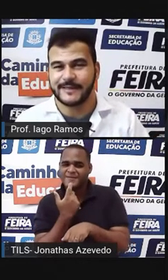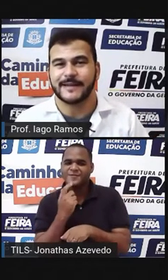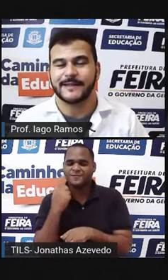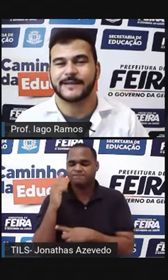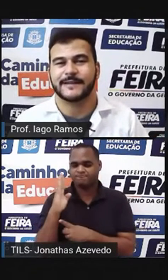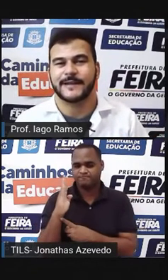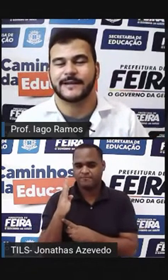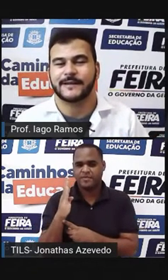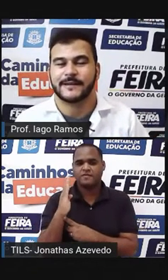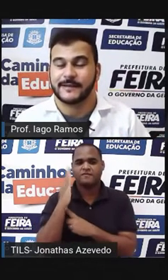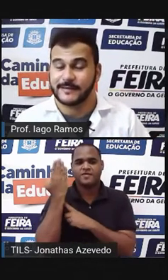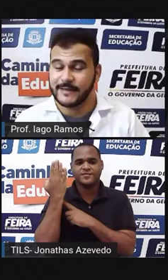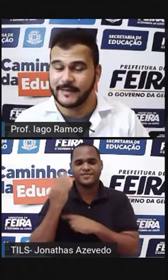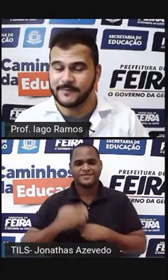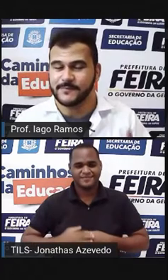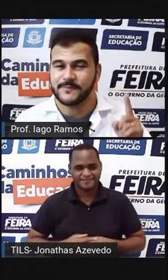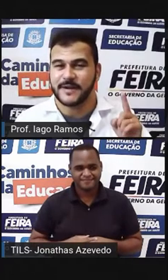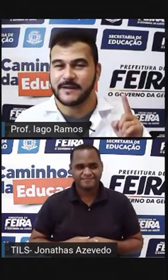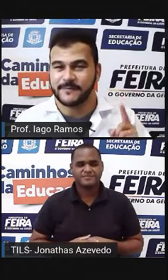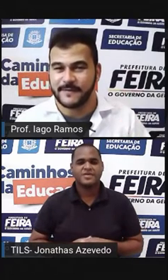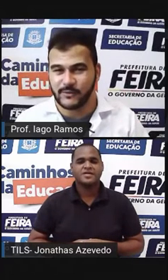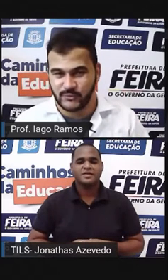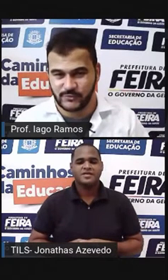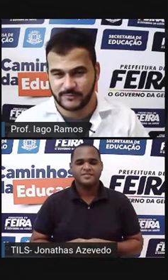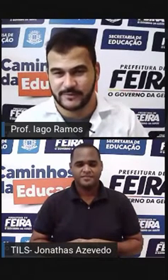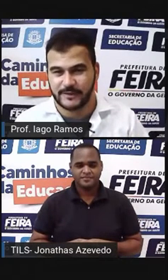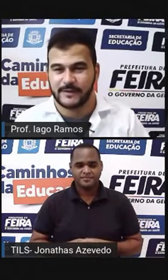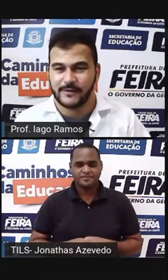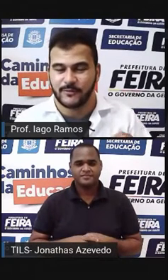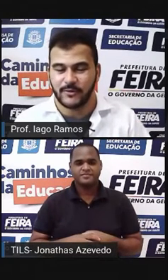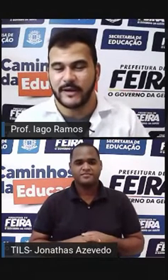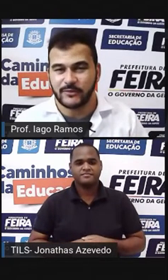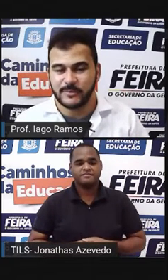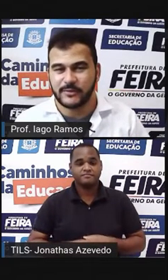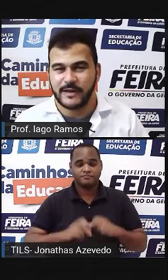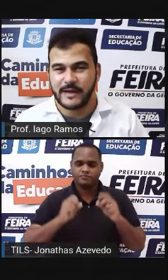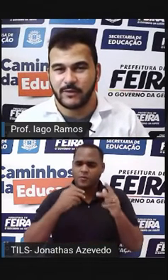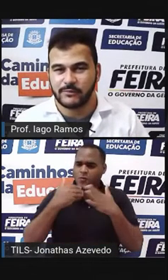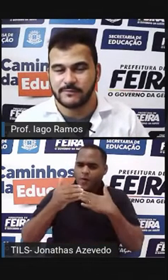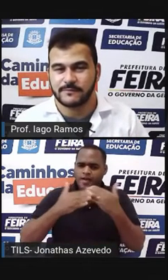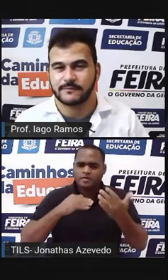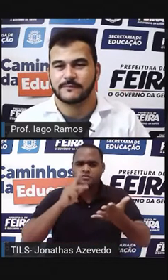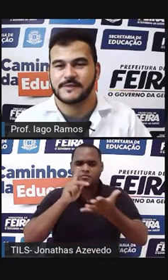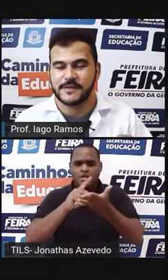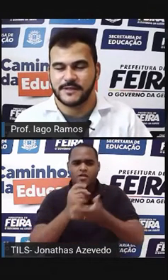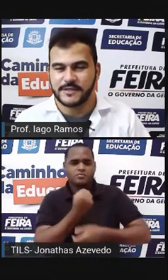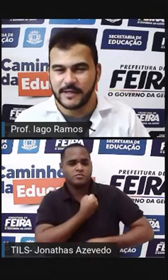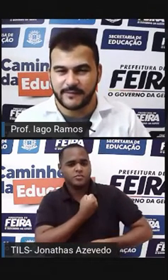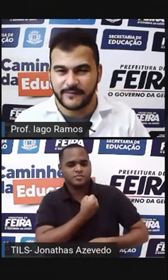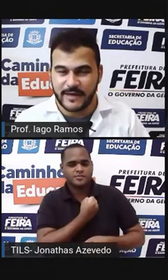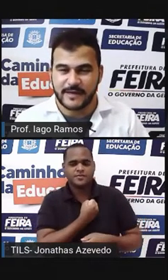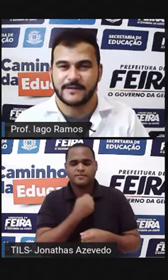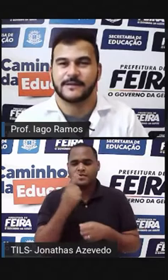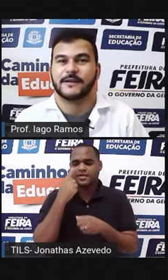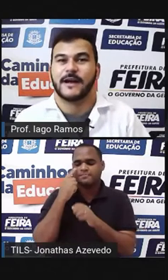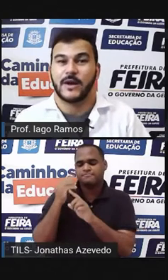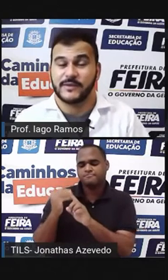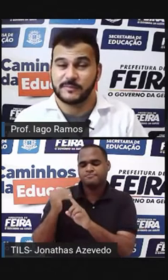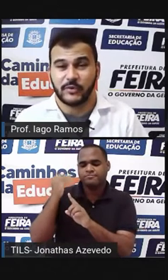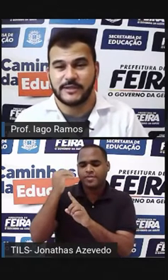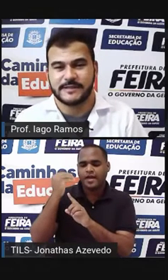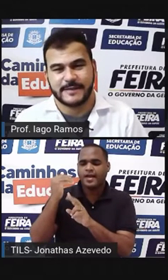que está ali na tela para falso qualquer número real, se a gente elevar